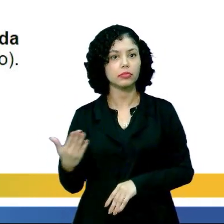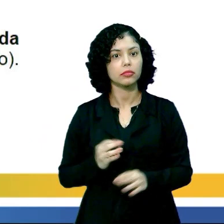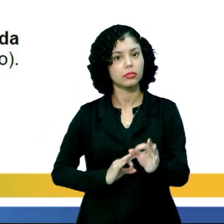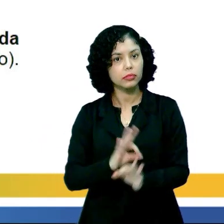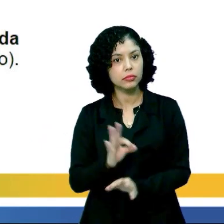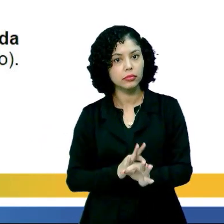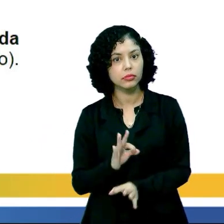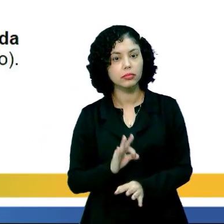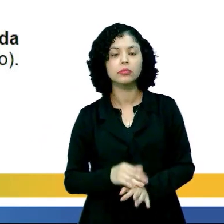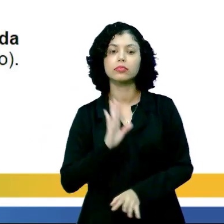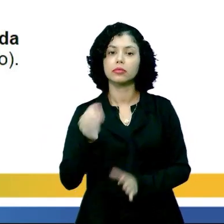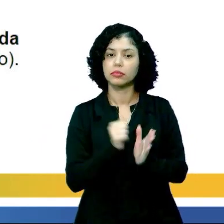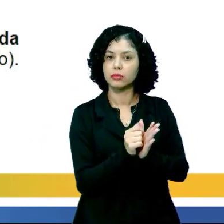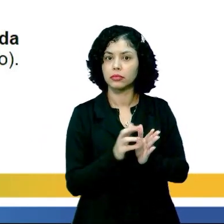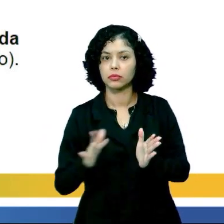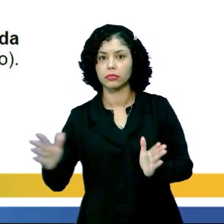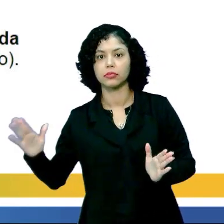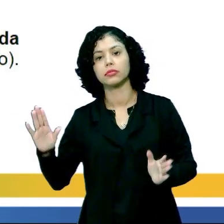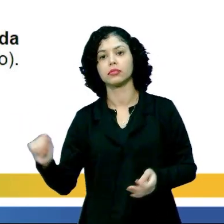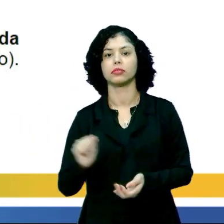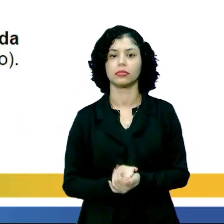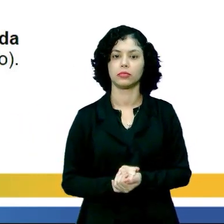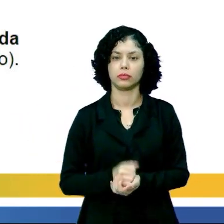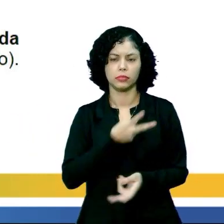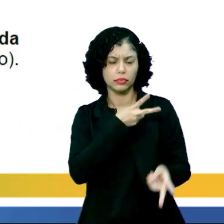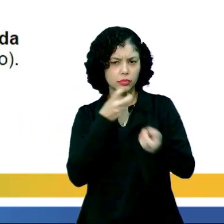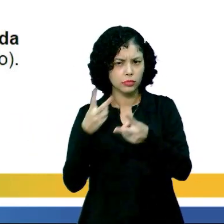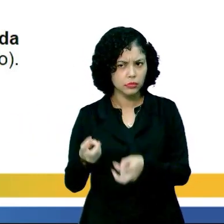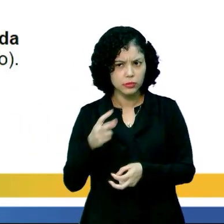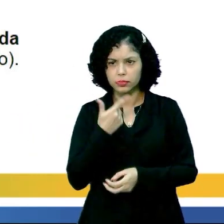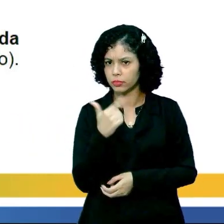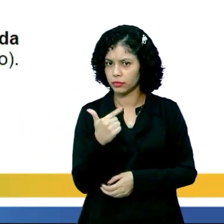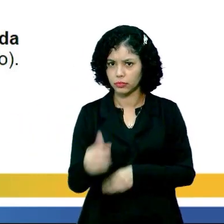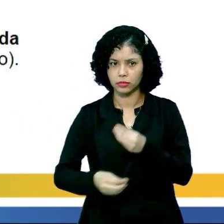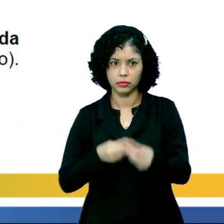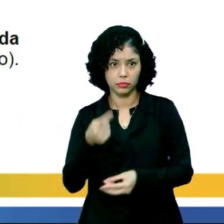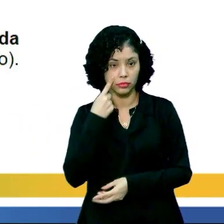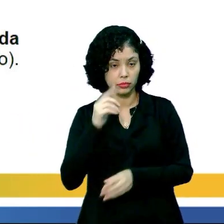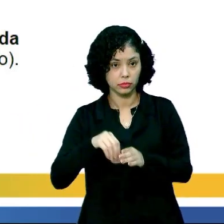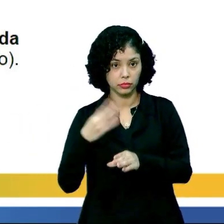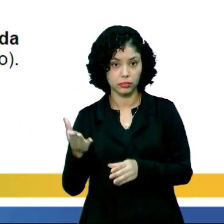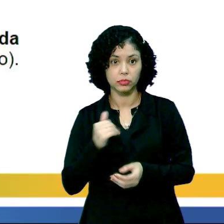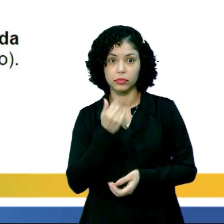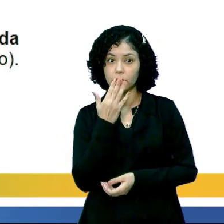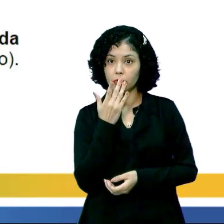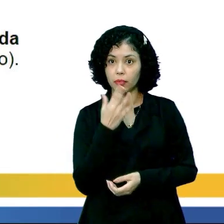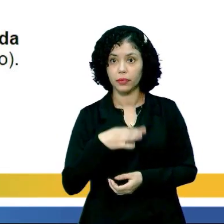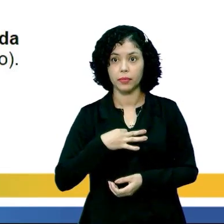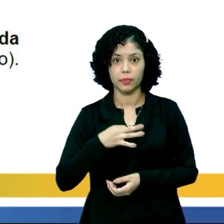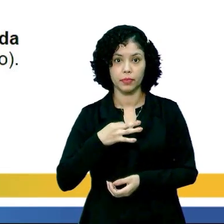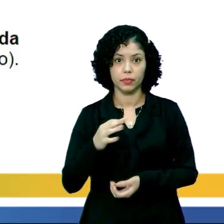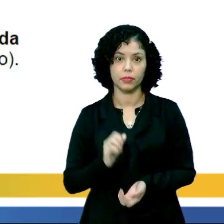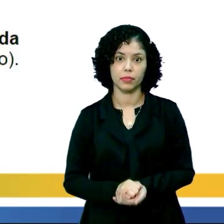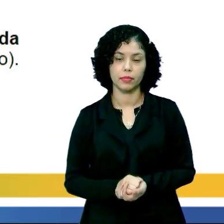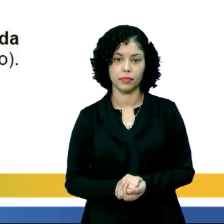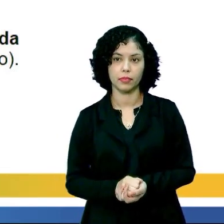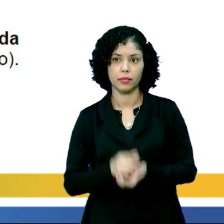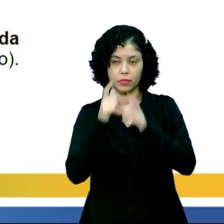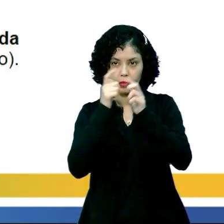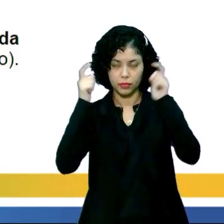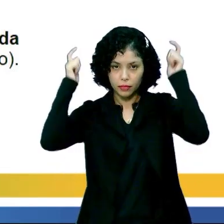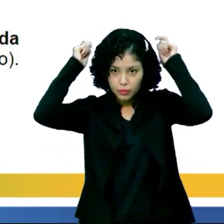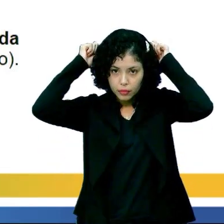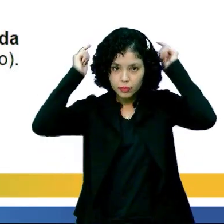baiana prepara o acaragé, há uma série de códigos imperceptíveis para quem olha de fora. A cor da roupa, a